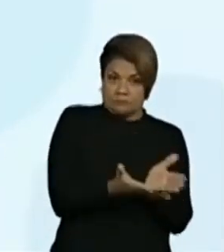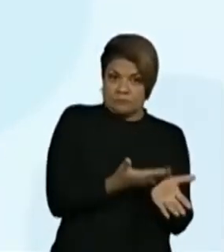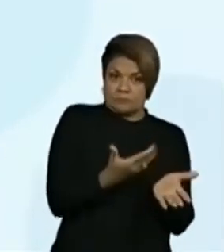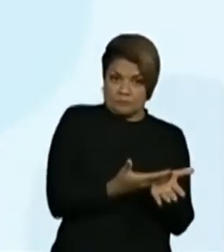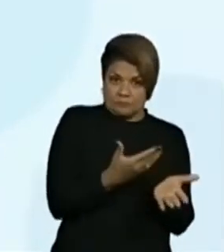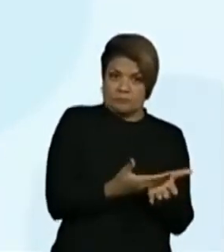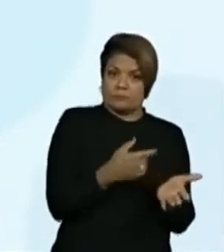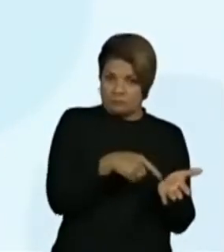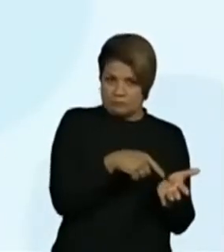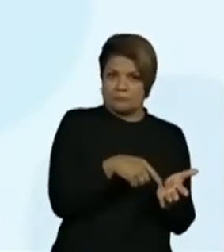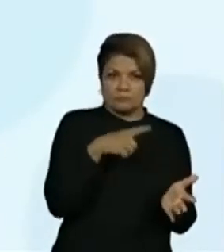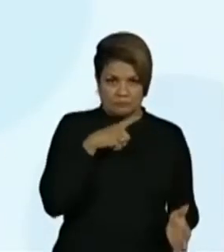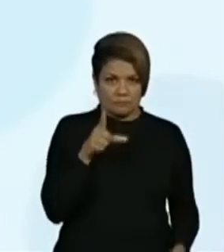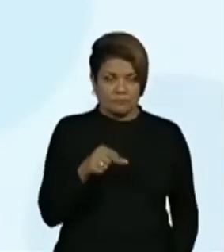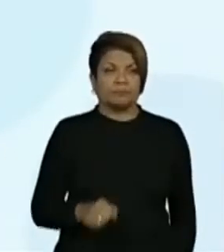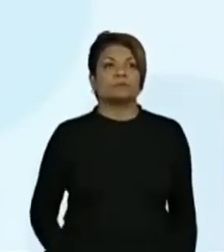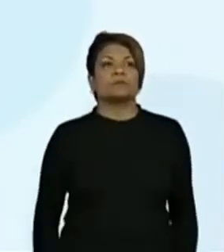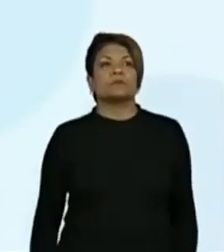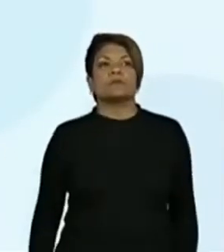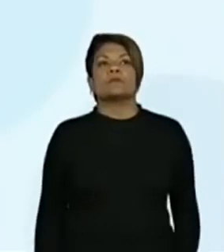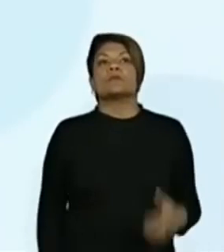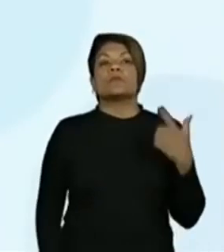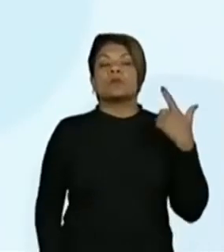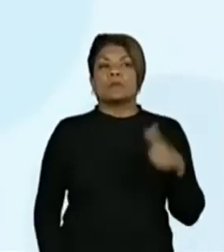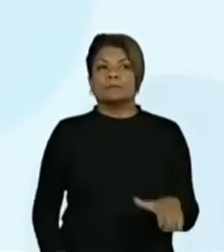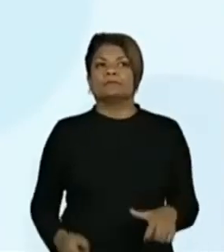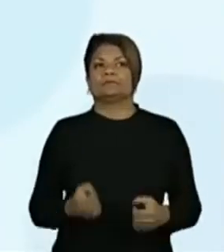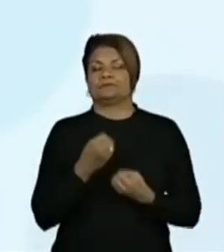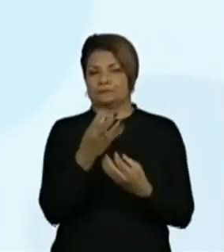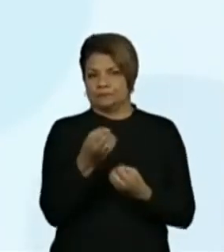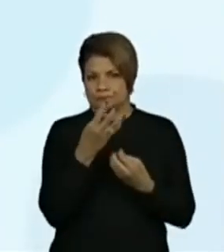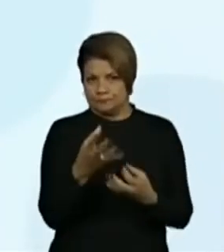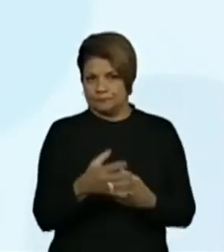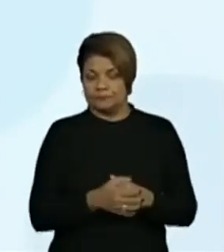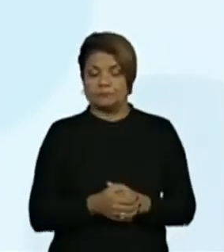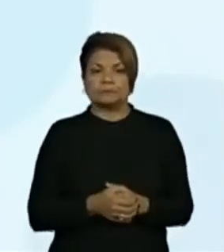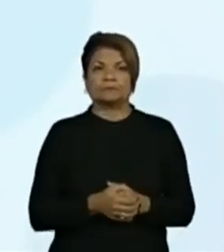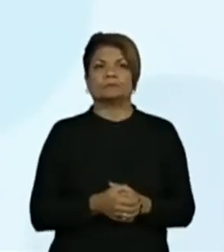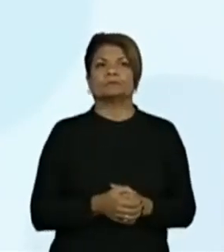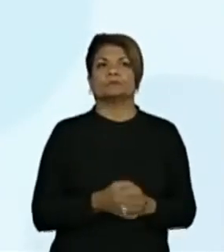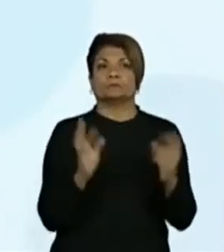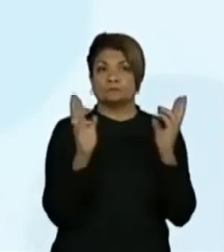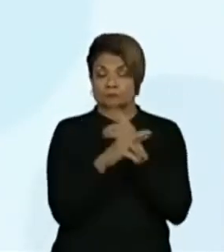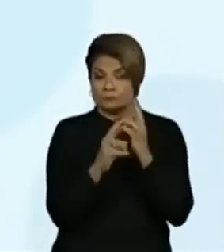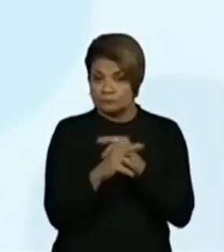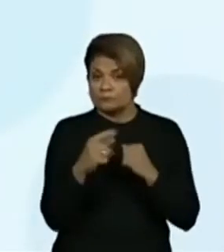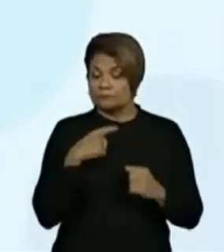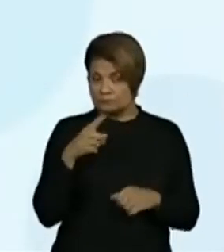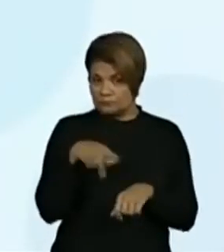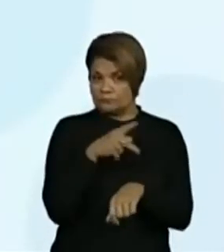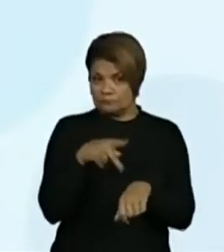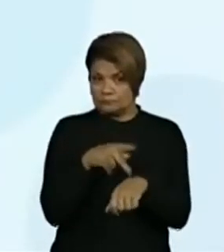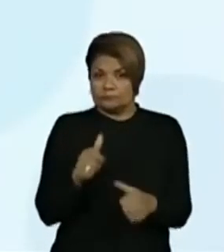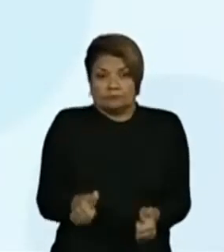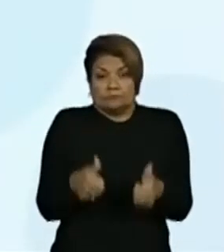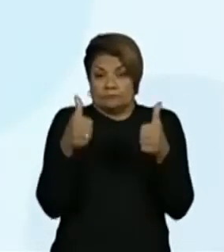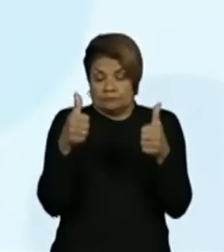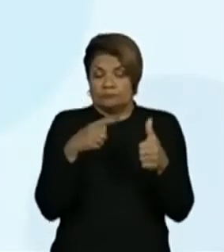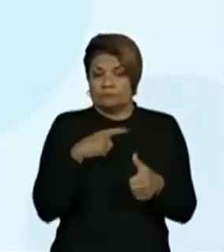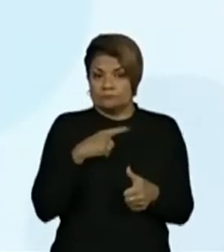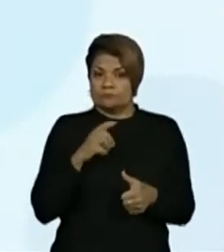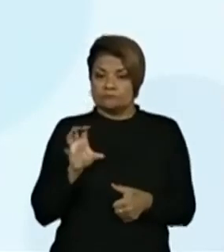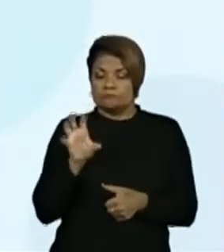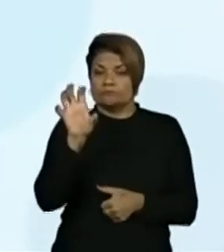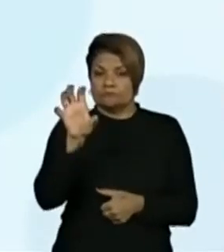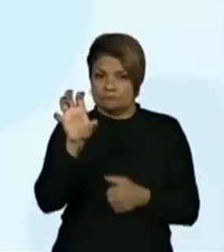acompanhando. Mas as informações estão aqui. As melhores rodovias do país estão localizadas no Estado